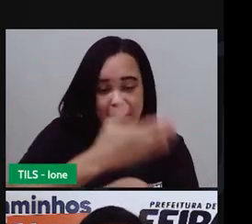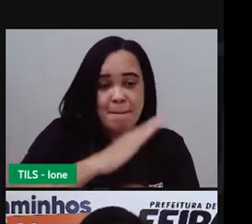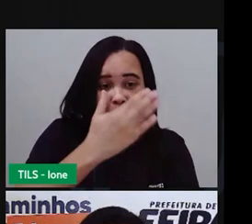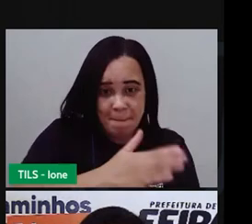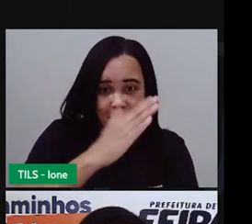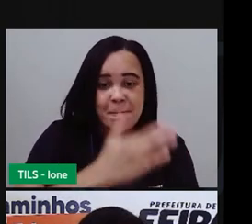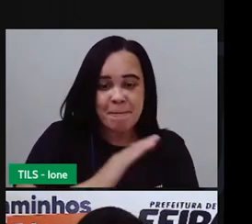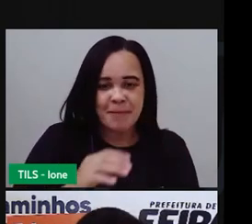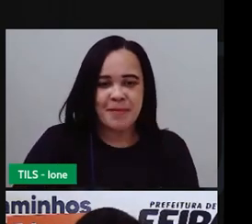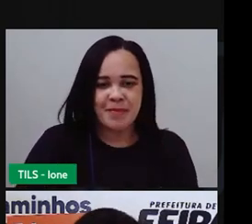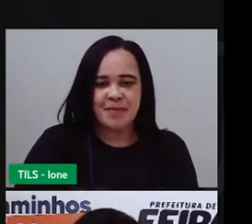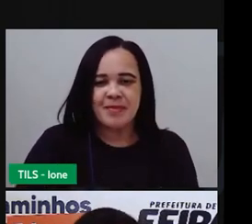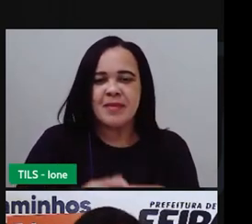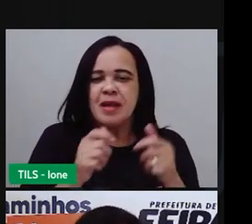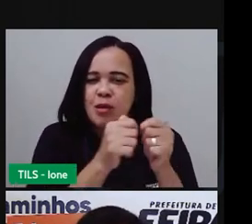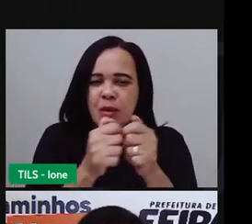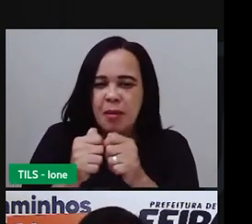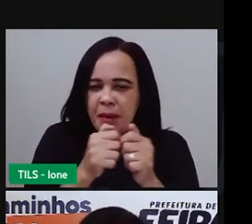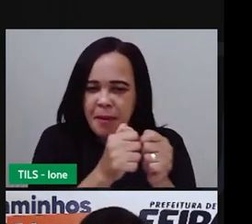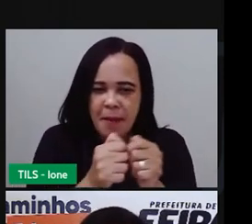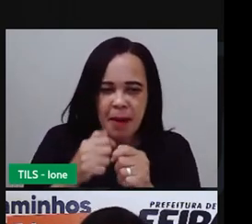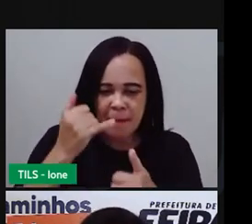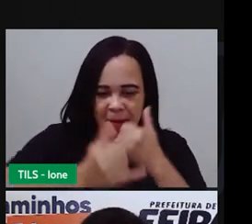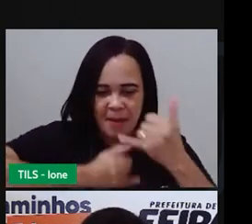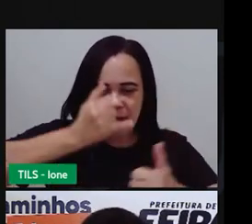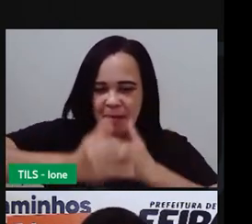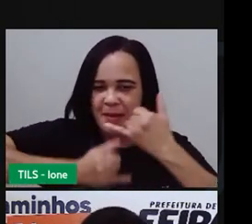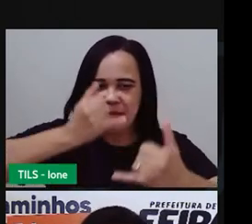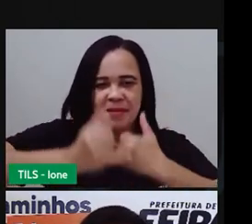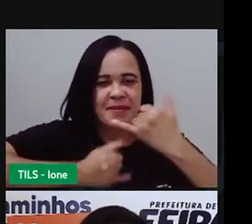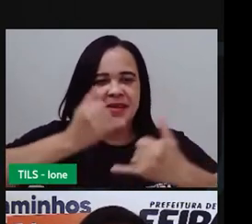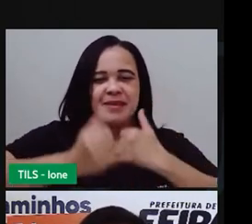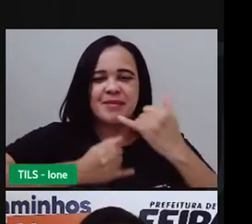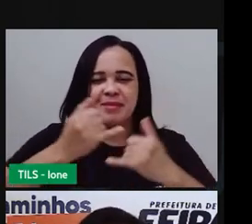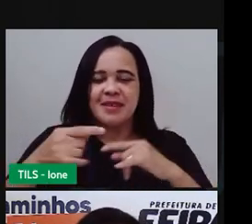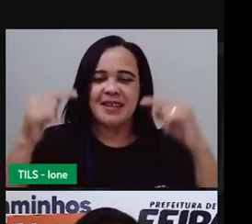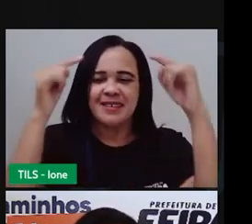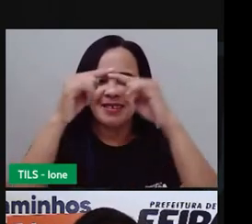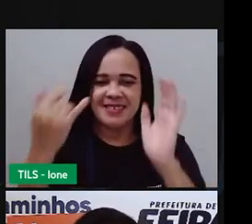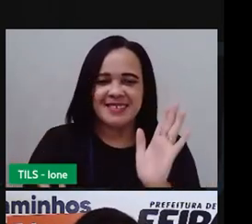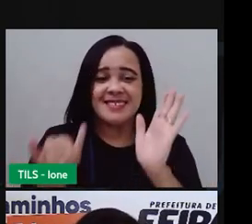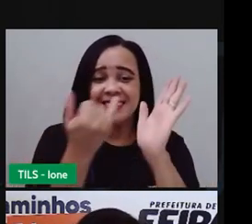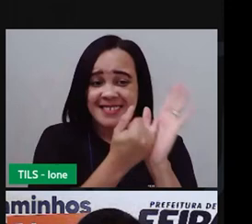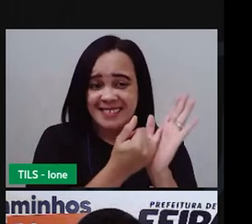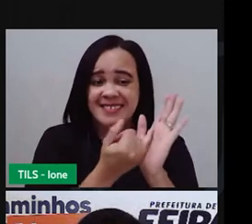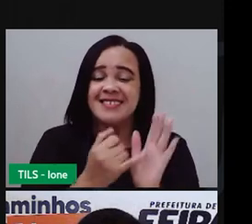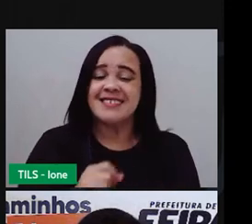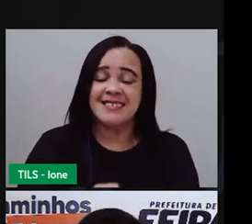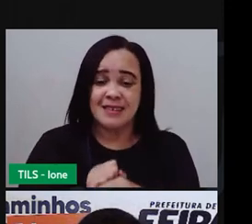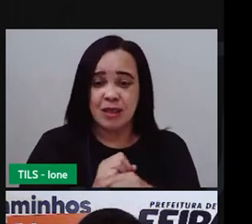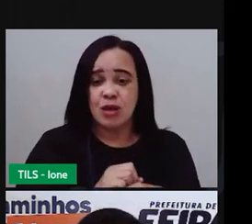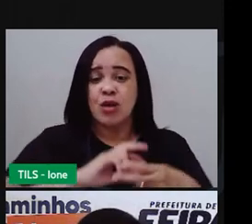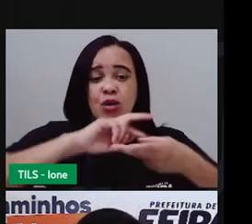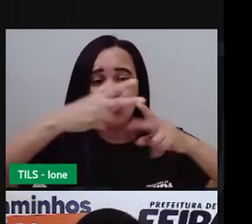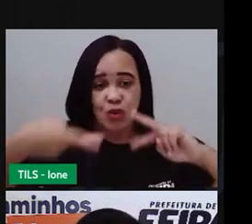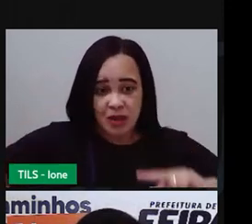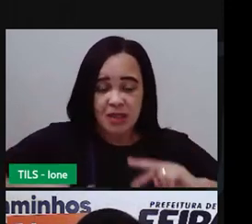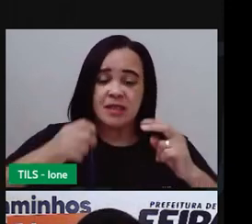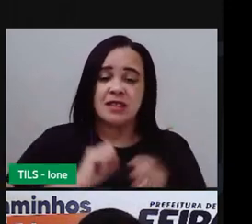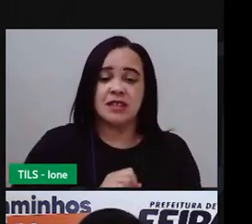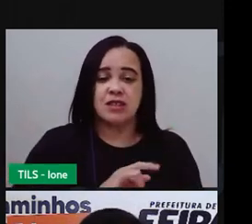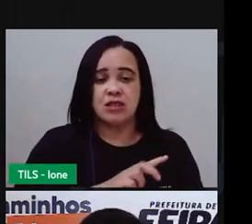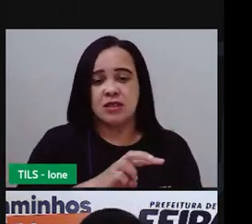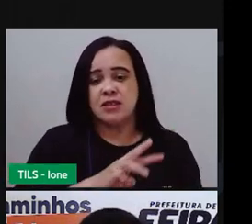por meio desse jogo aqui que é o jogo identidade ele está disponível no site WorldWall